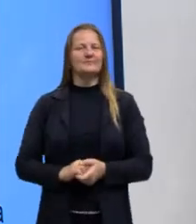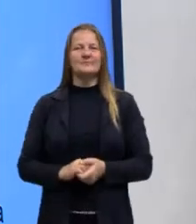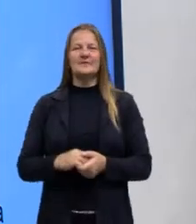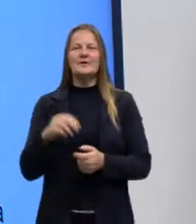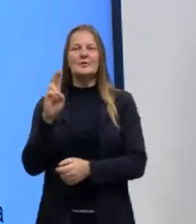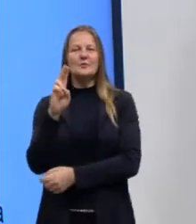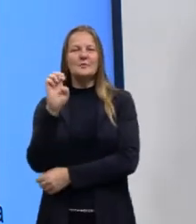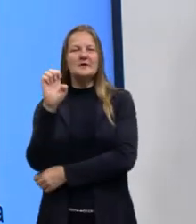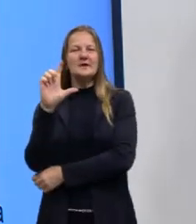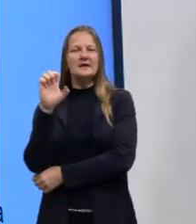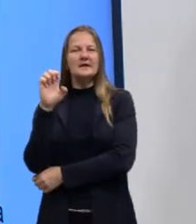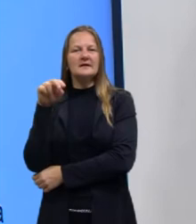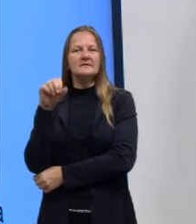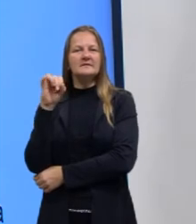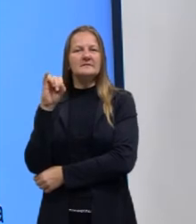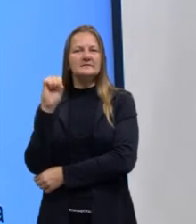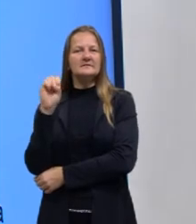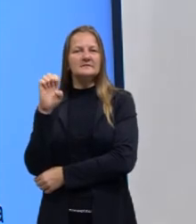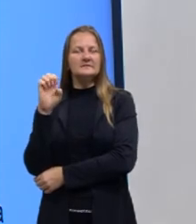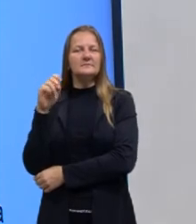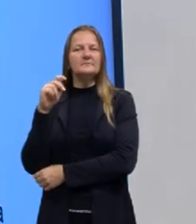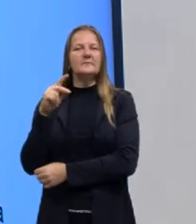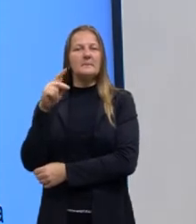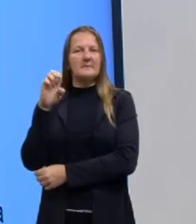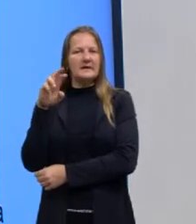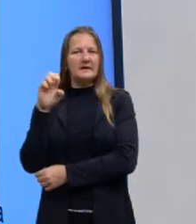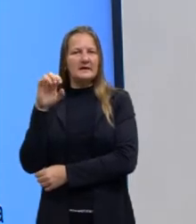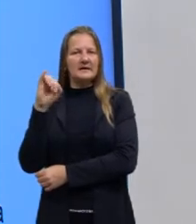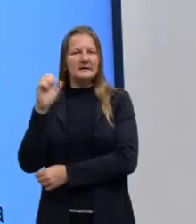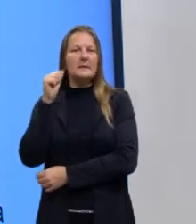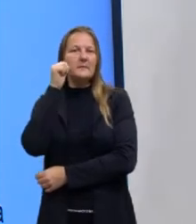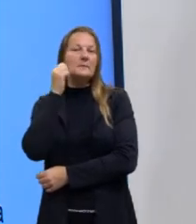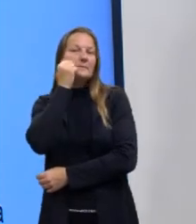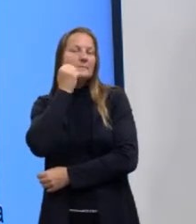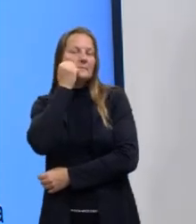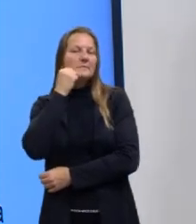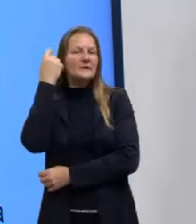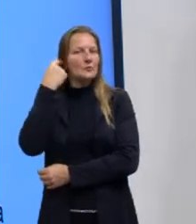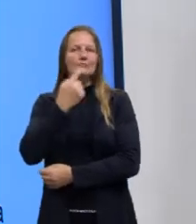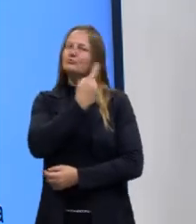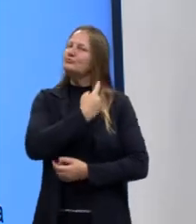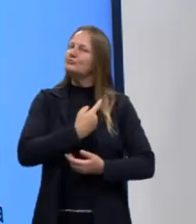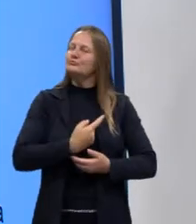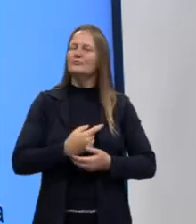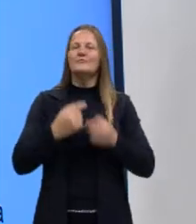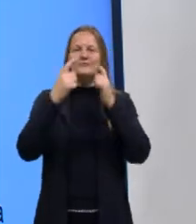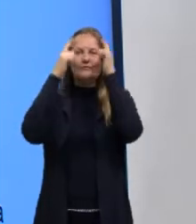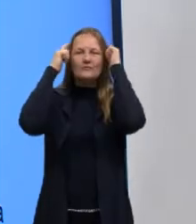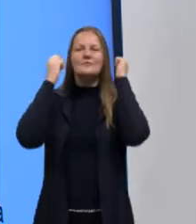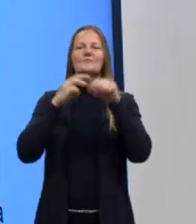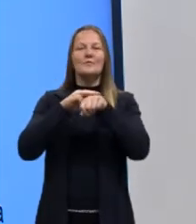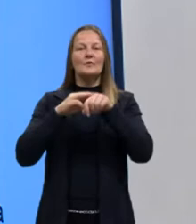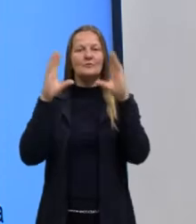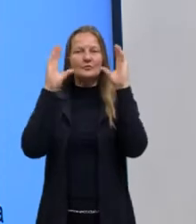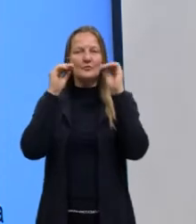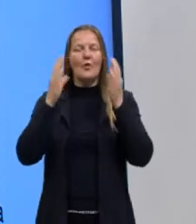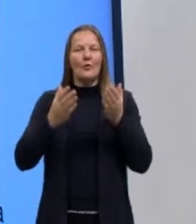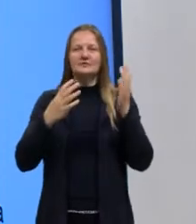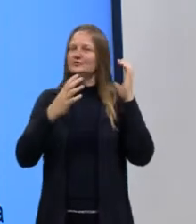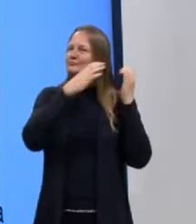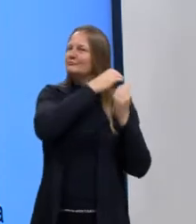Eu me chamo Elenize Pereira, sou uma mulher negra, de cabelos crespos, castanhos escuros, hoje estão